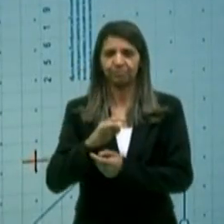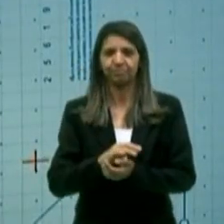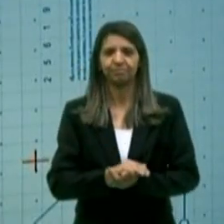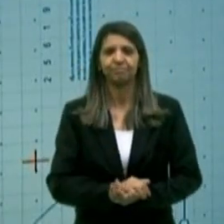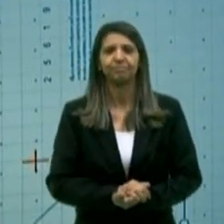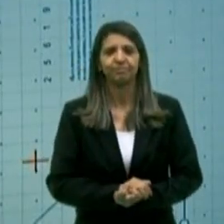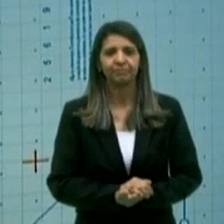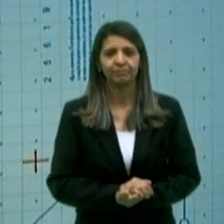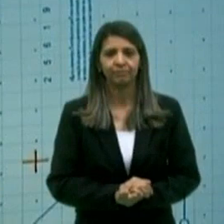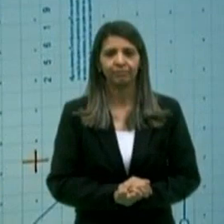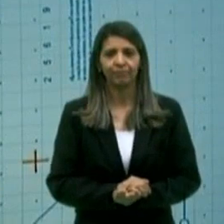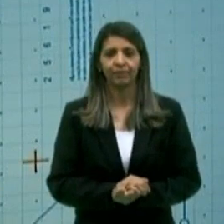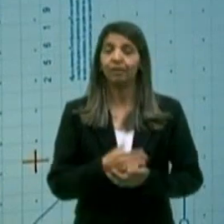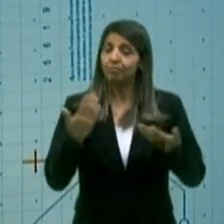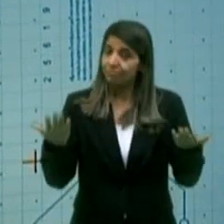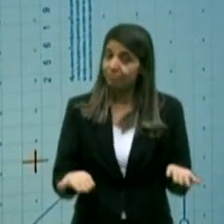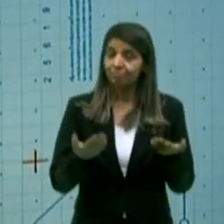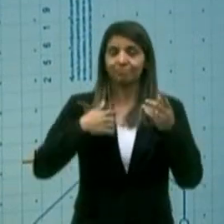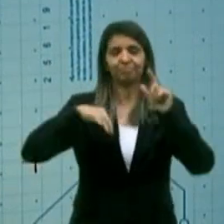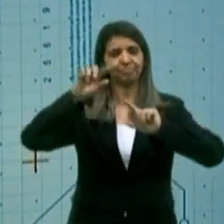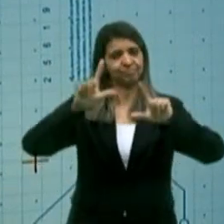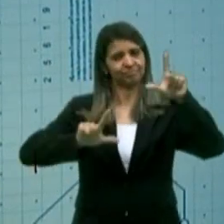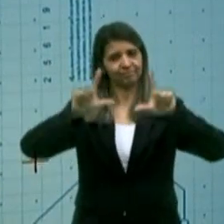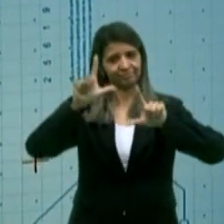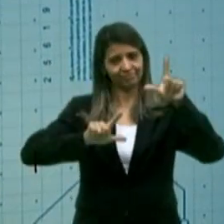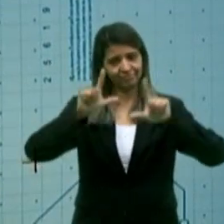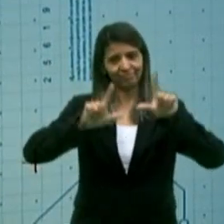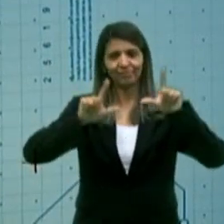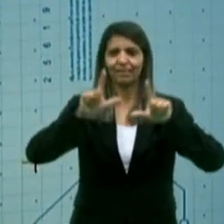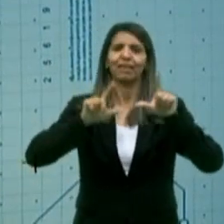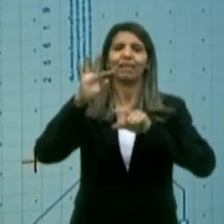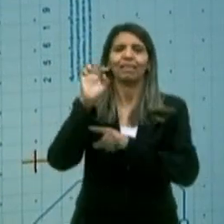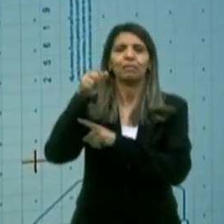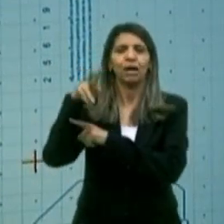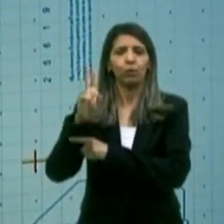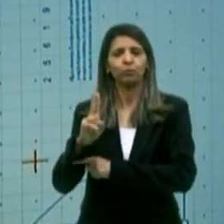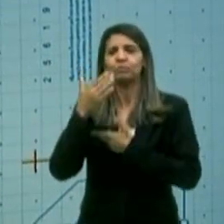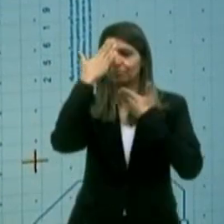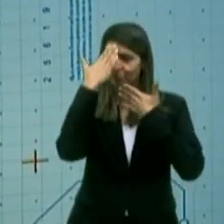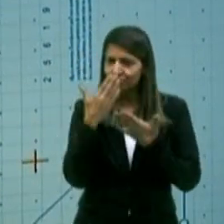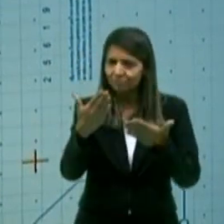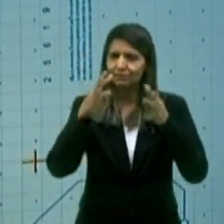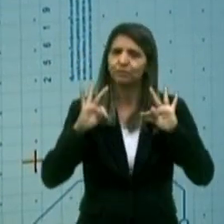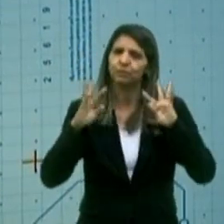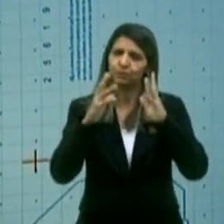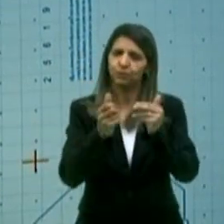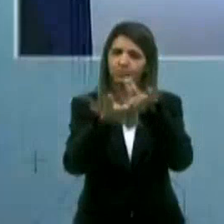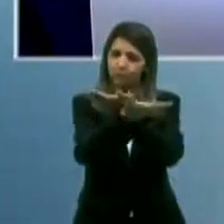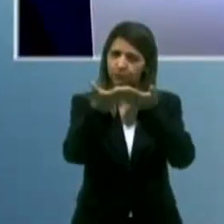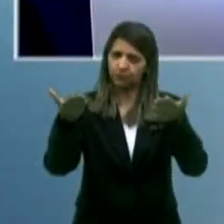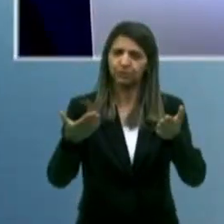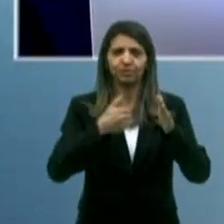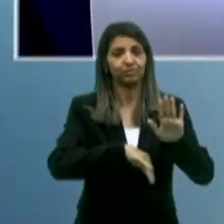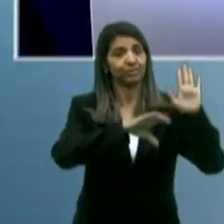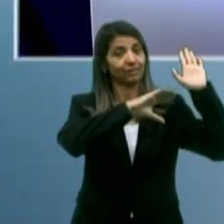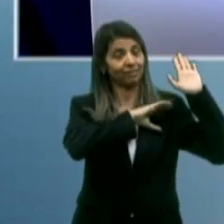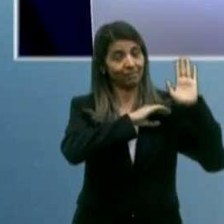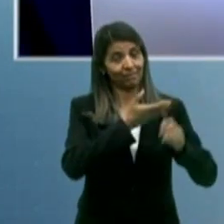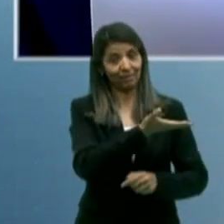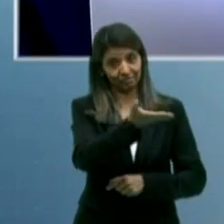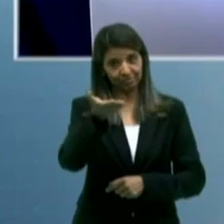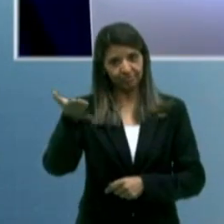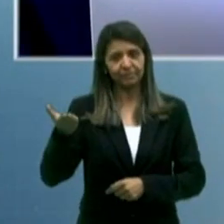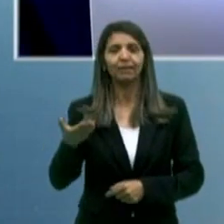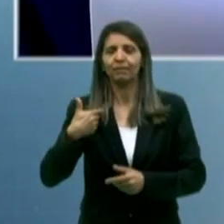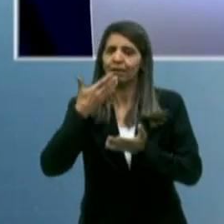E agora, a Rede Tambaú de Comunicação agradece a presença de todos os candidatos aqui. E para dar